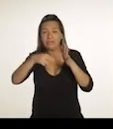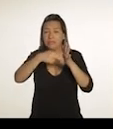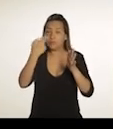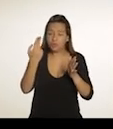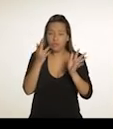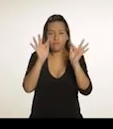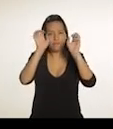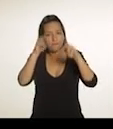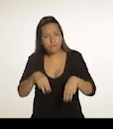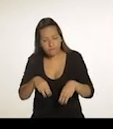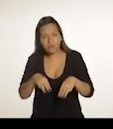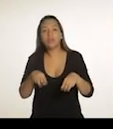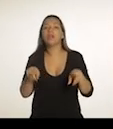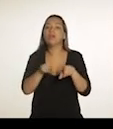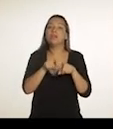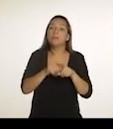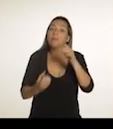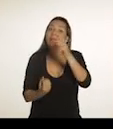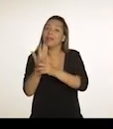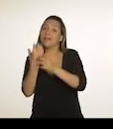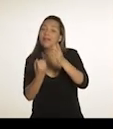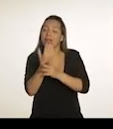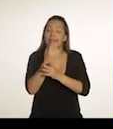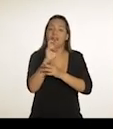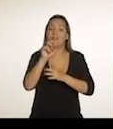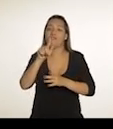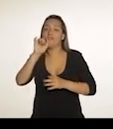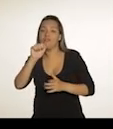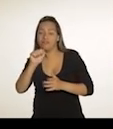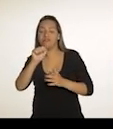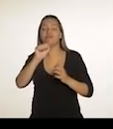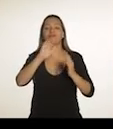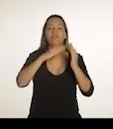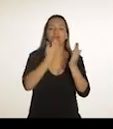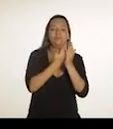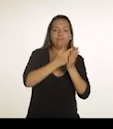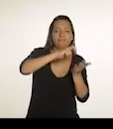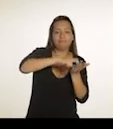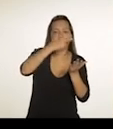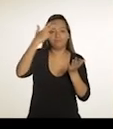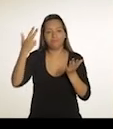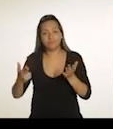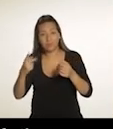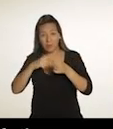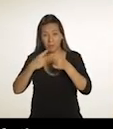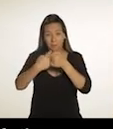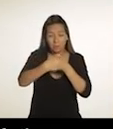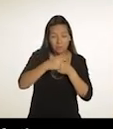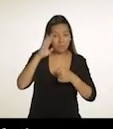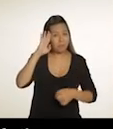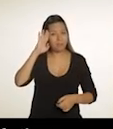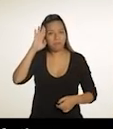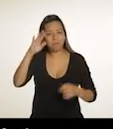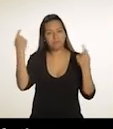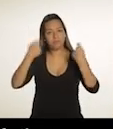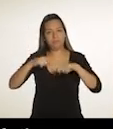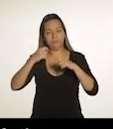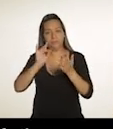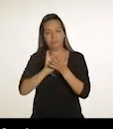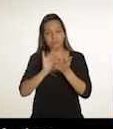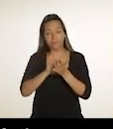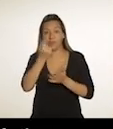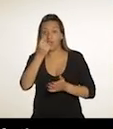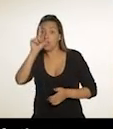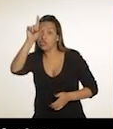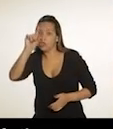fila de consultas e cirurgias. Criar novas vagas de creche com prioridade para os bairros que mais precisam. reduzir o preço